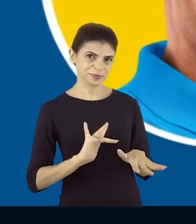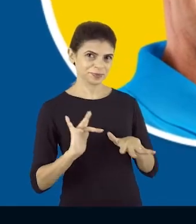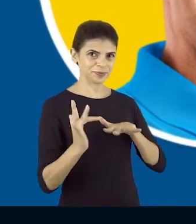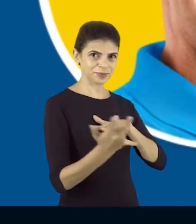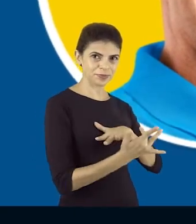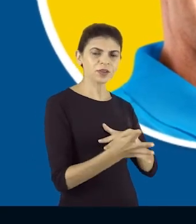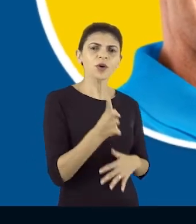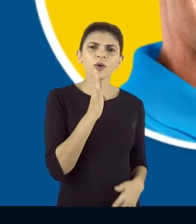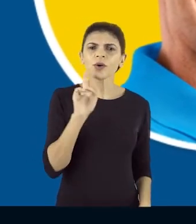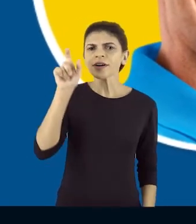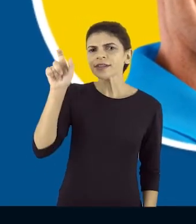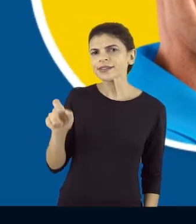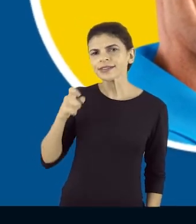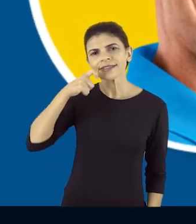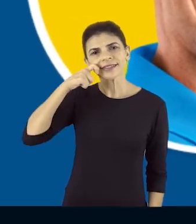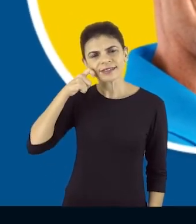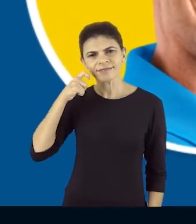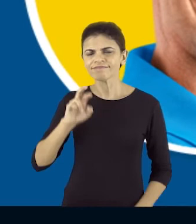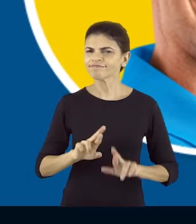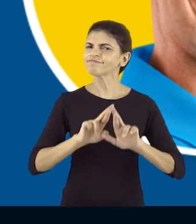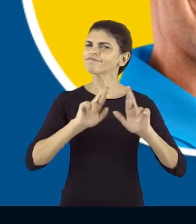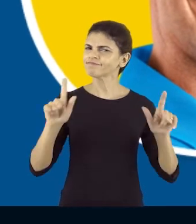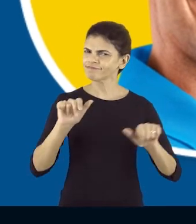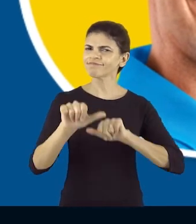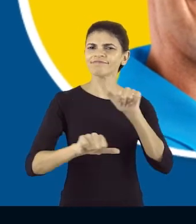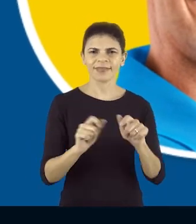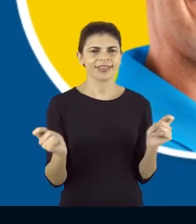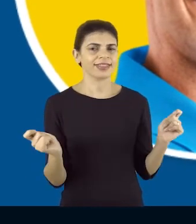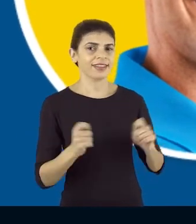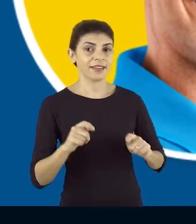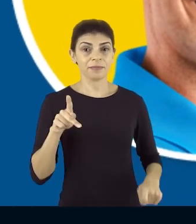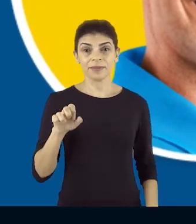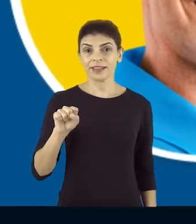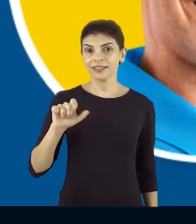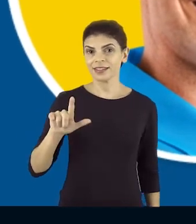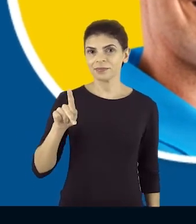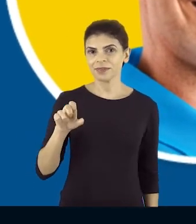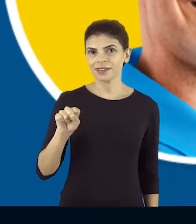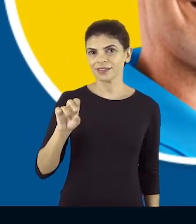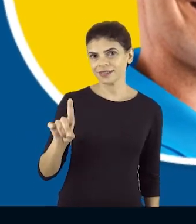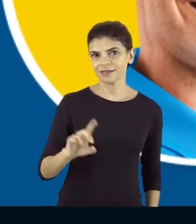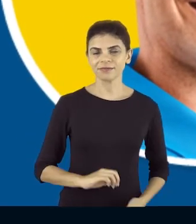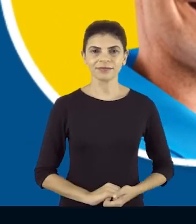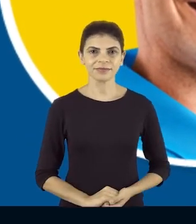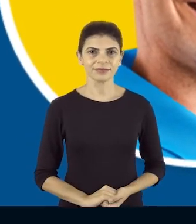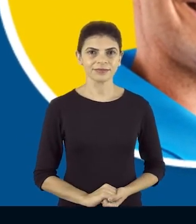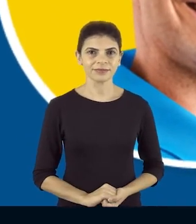Rio! Acesse as redes sociais e conheça Luiz Lima. O Rio tem opção. PSL e PSD. Luiz Luiz Lima Lima